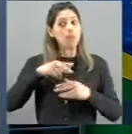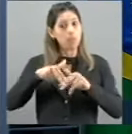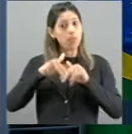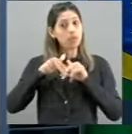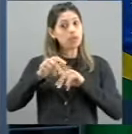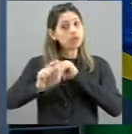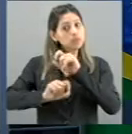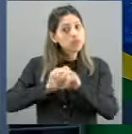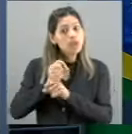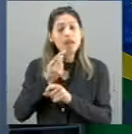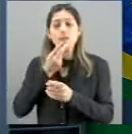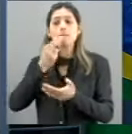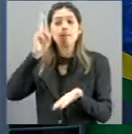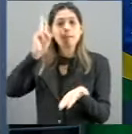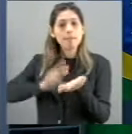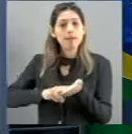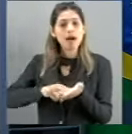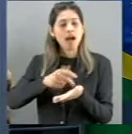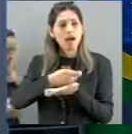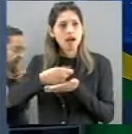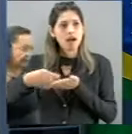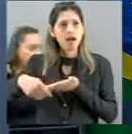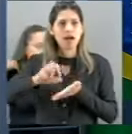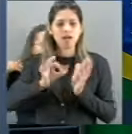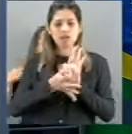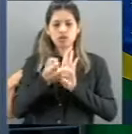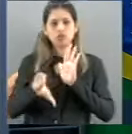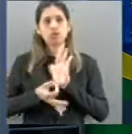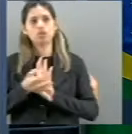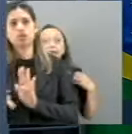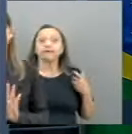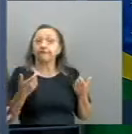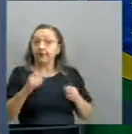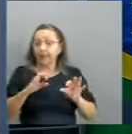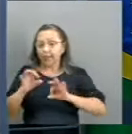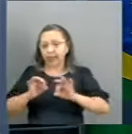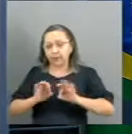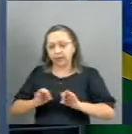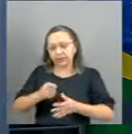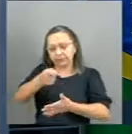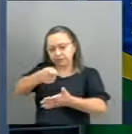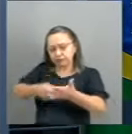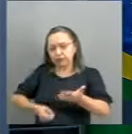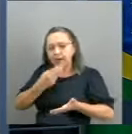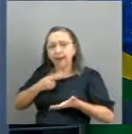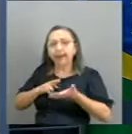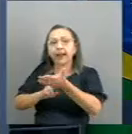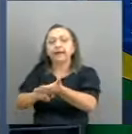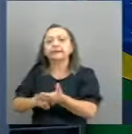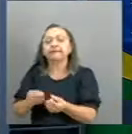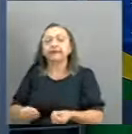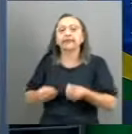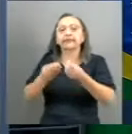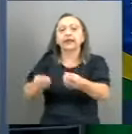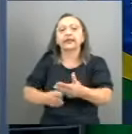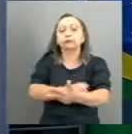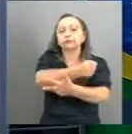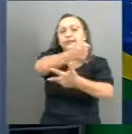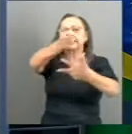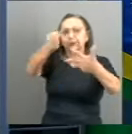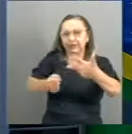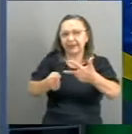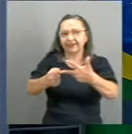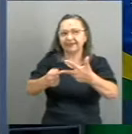sugestões, que será então enviada aos poderes Executivo, Legislativo e Judiciário. Eu vou pedir para o senhor